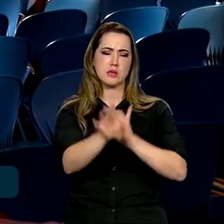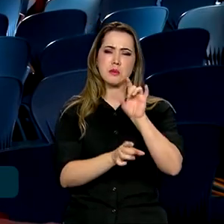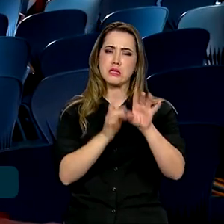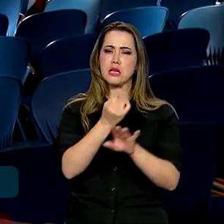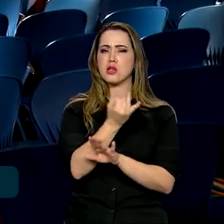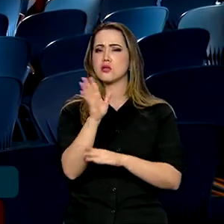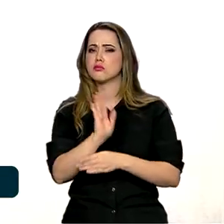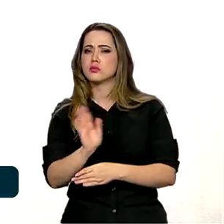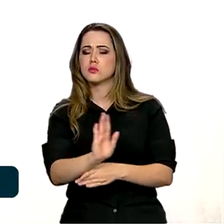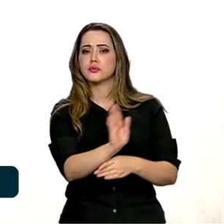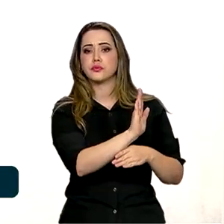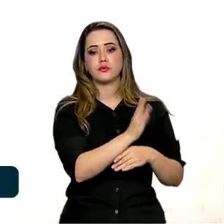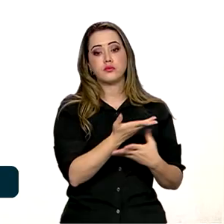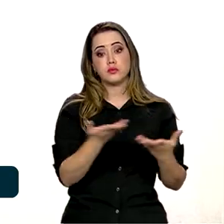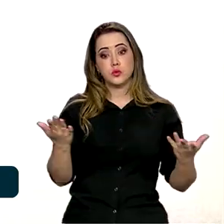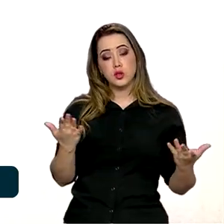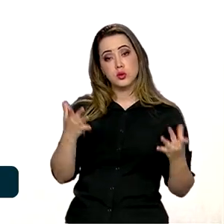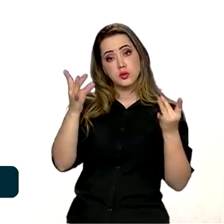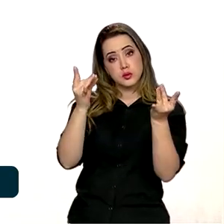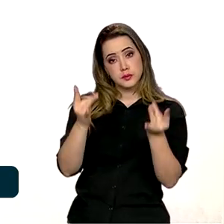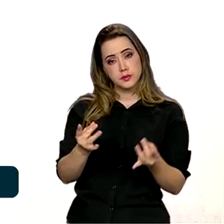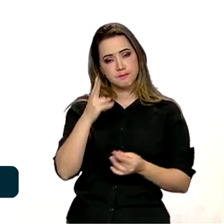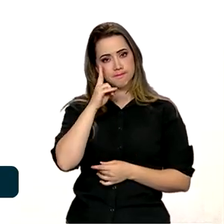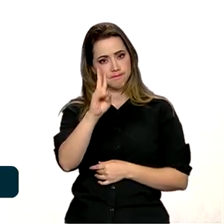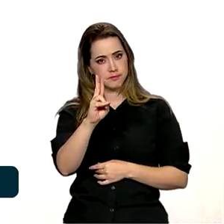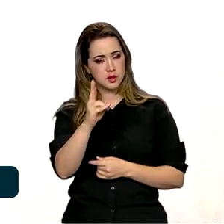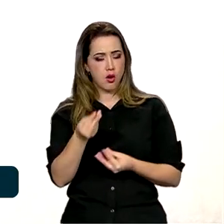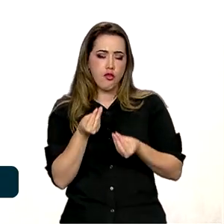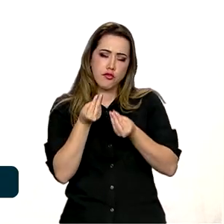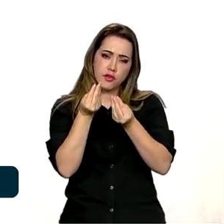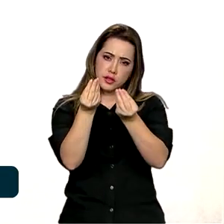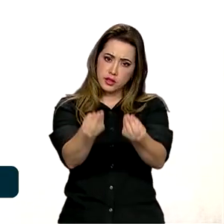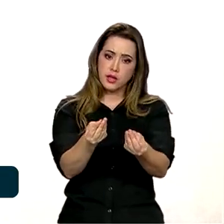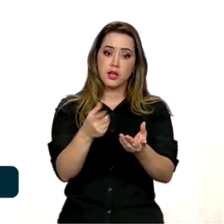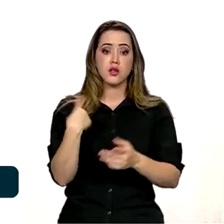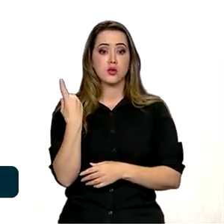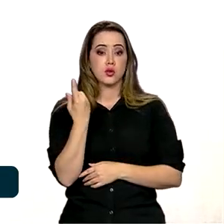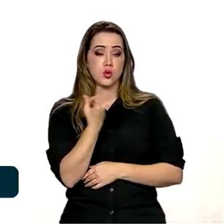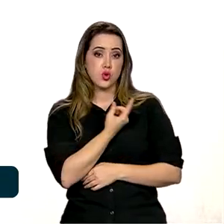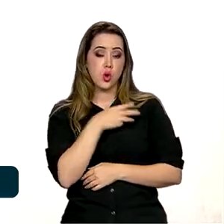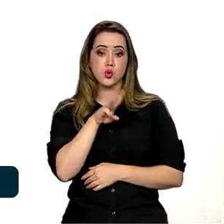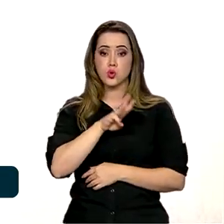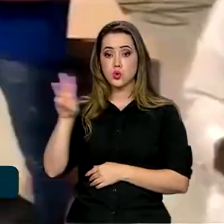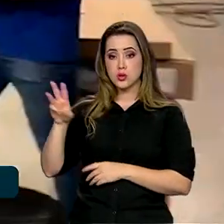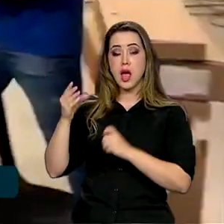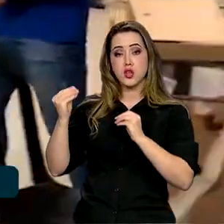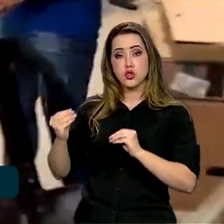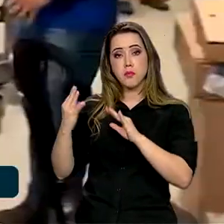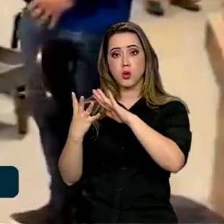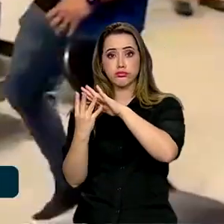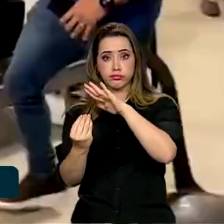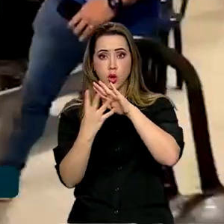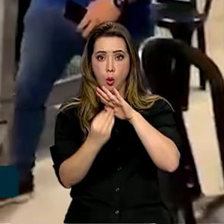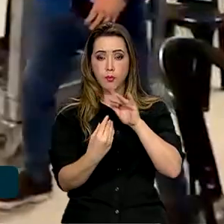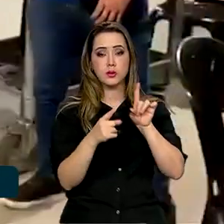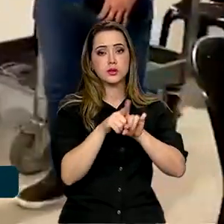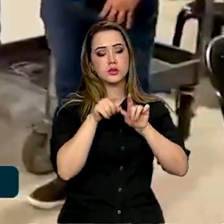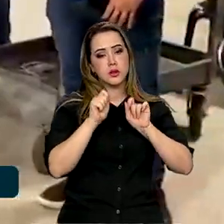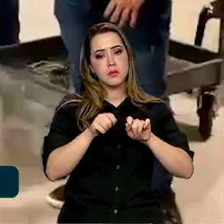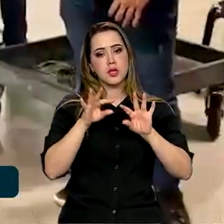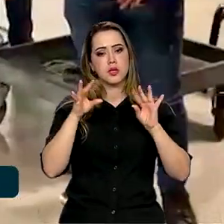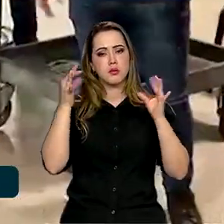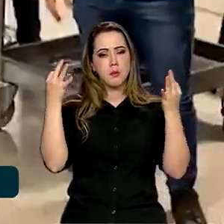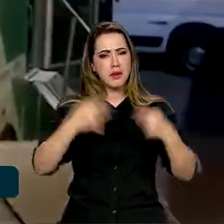reportagens. E todo esse conteúdo foi disponibilizado em nosso site de distribuição. Para que tudo saísse